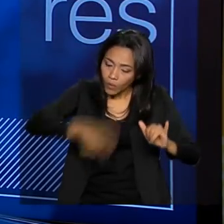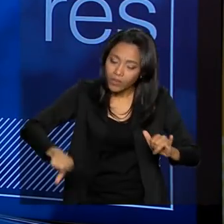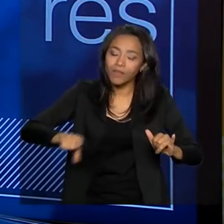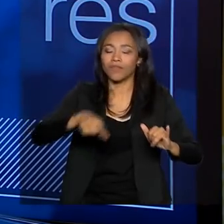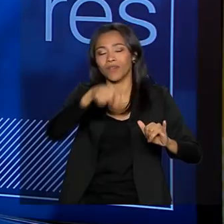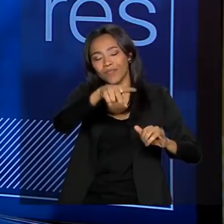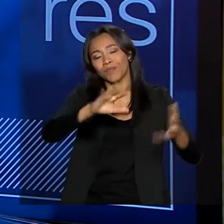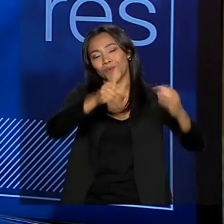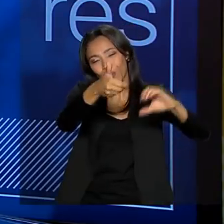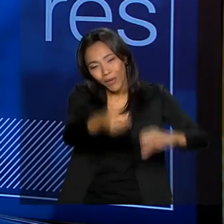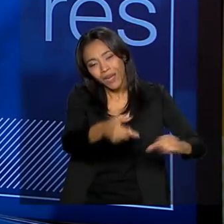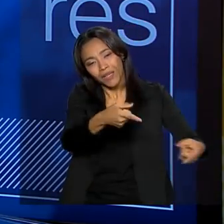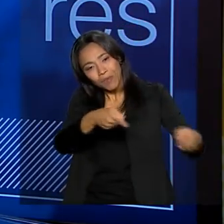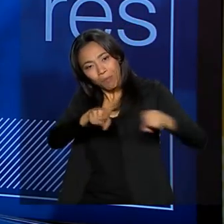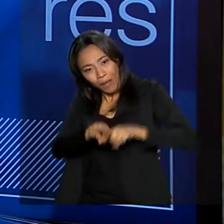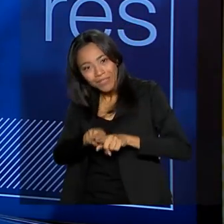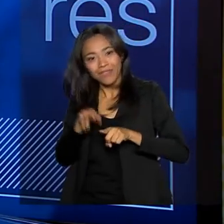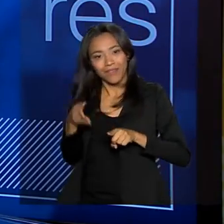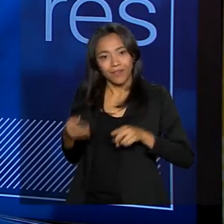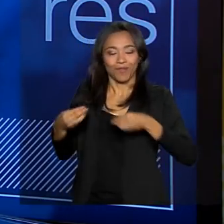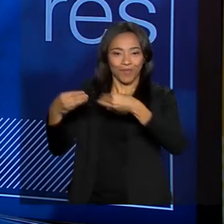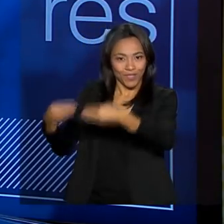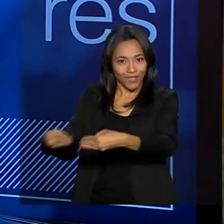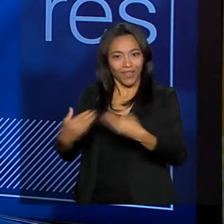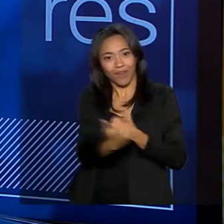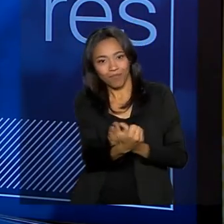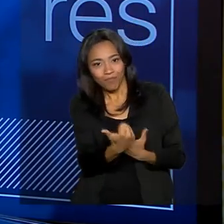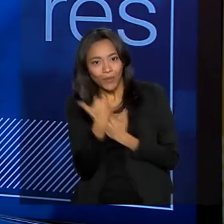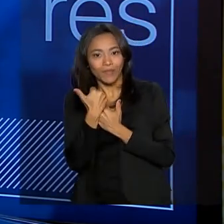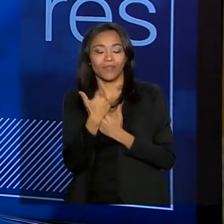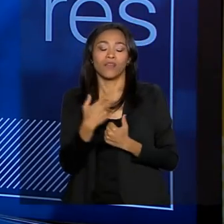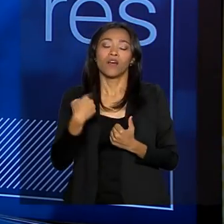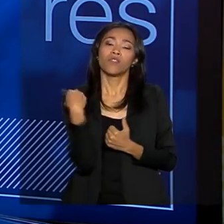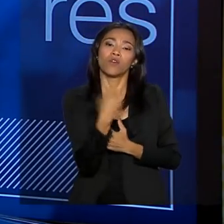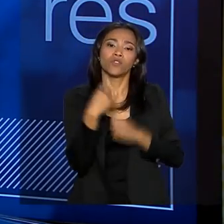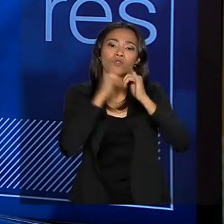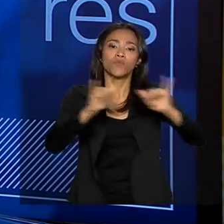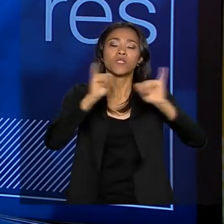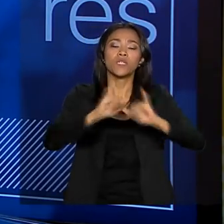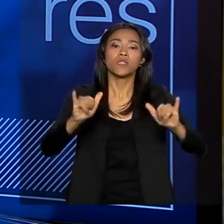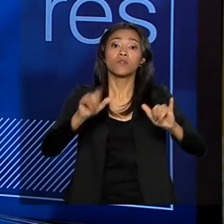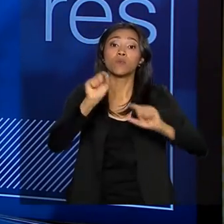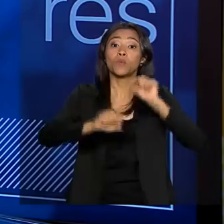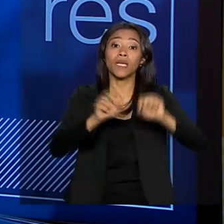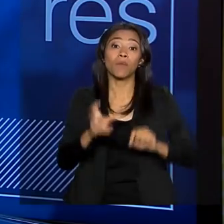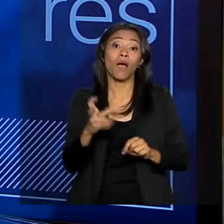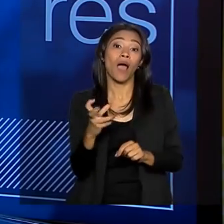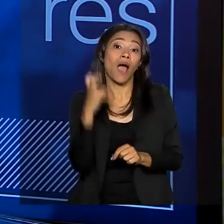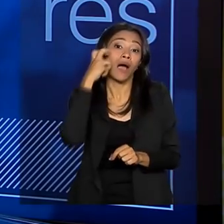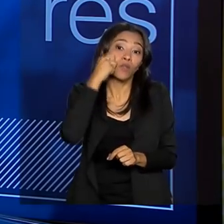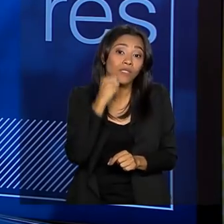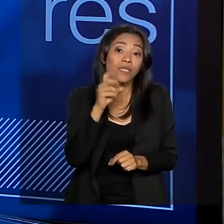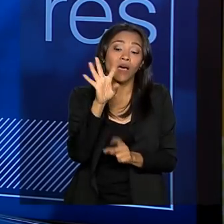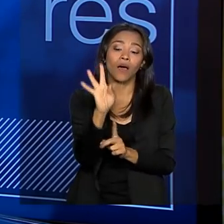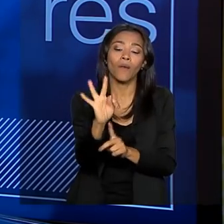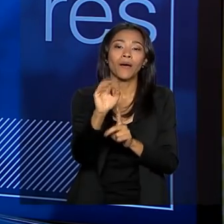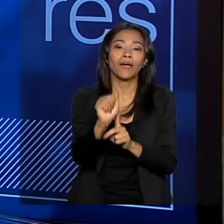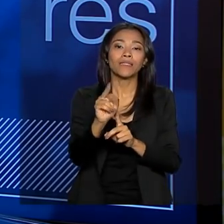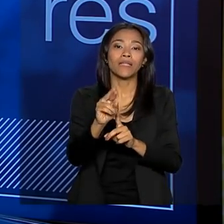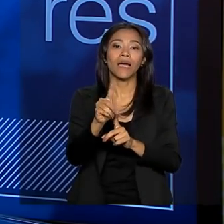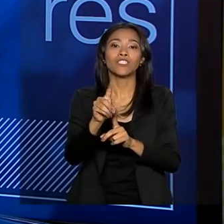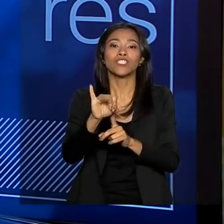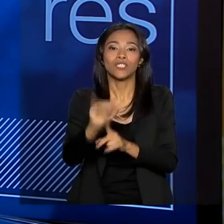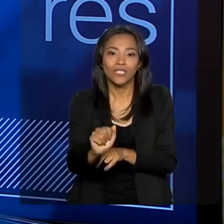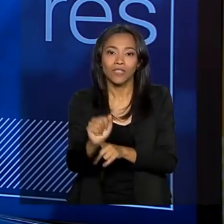Congresso Nacional, parceiro do Ministério. Nós estamos lançando uma grande campanha nacional de adoção tardia. Com experiências